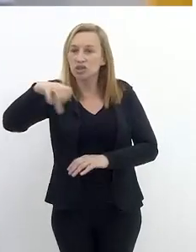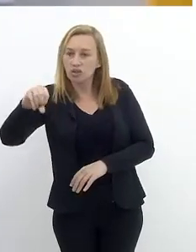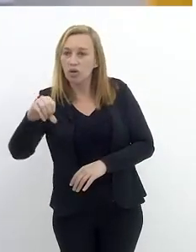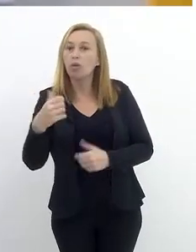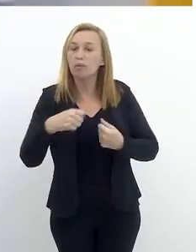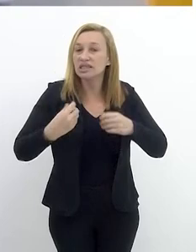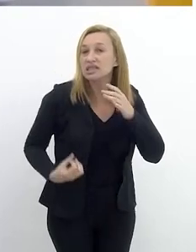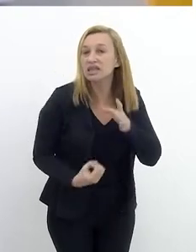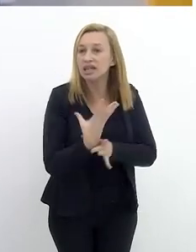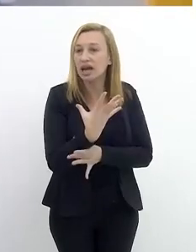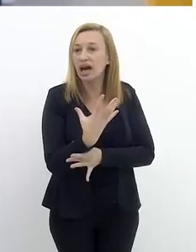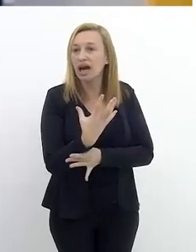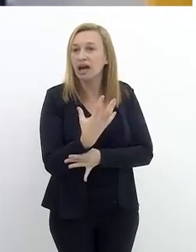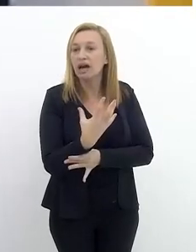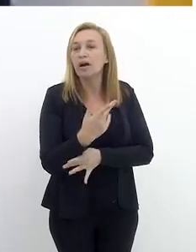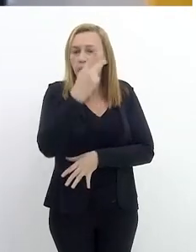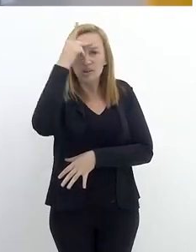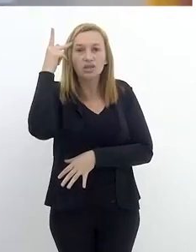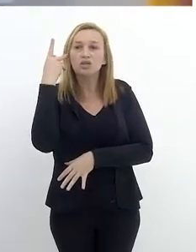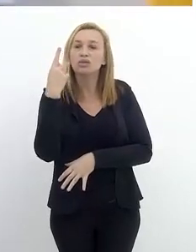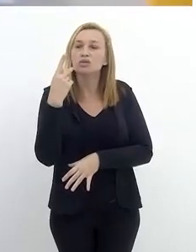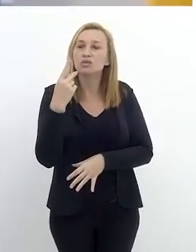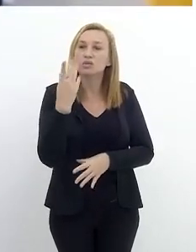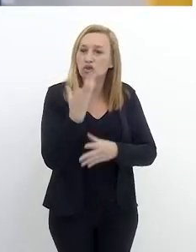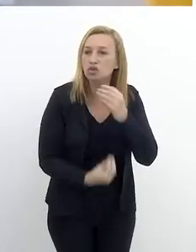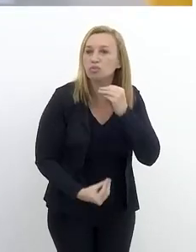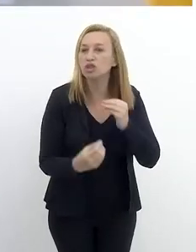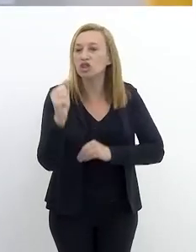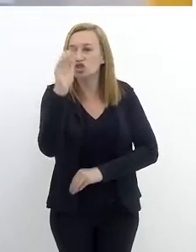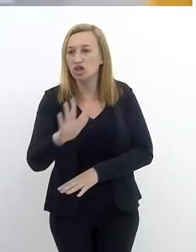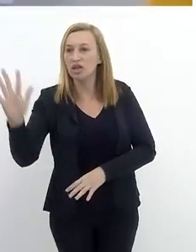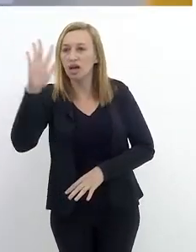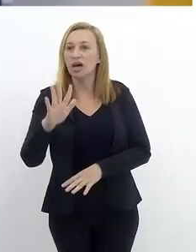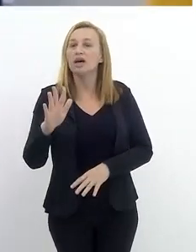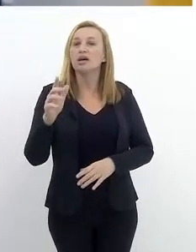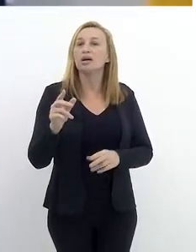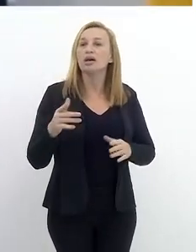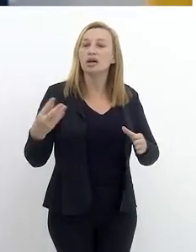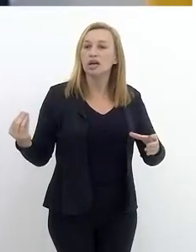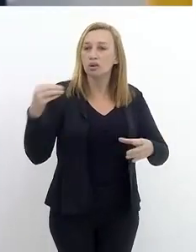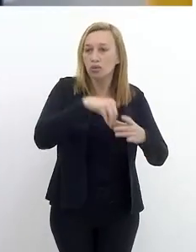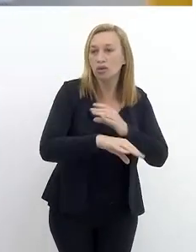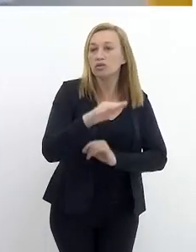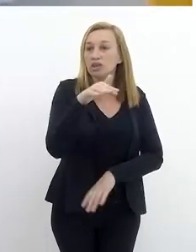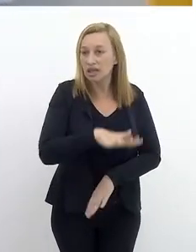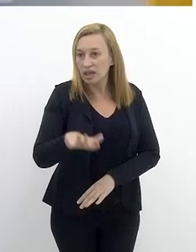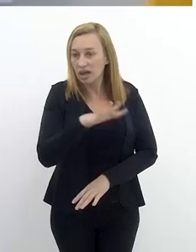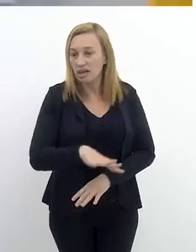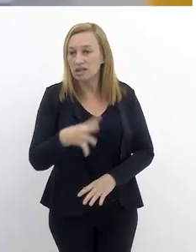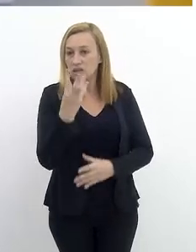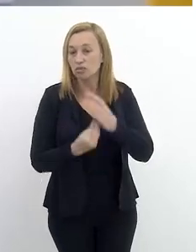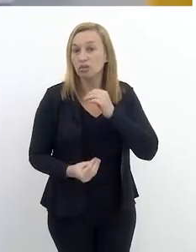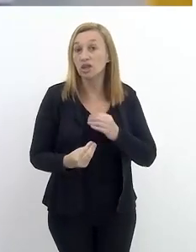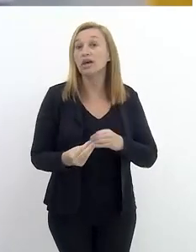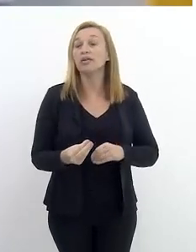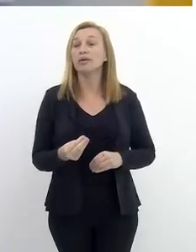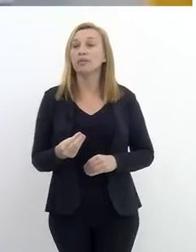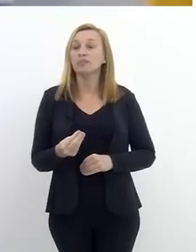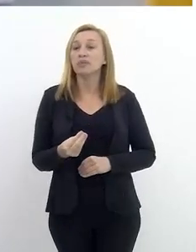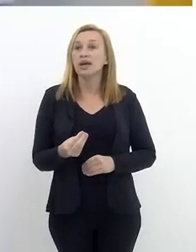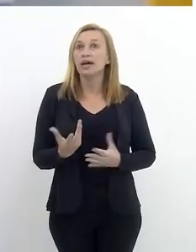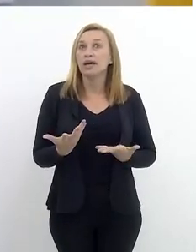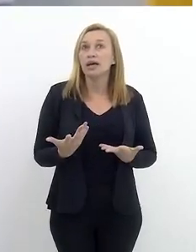lei de 2019 diz que precisa criar isso para pessoas desaparecidas em geral, incluindo crianças desaparecidas. E, exatamente